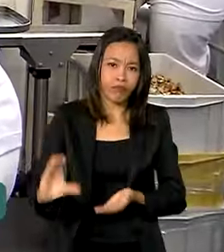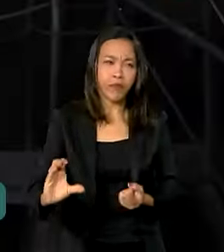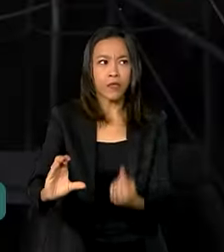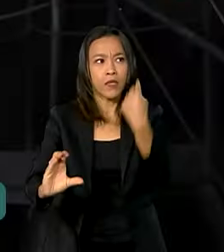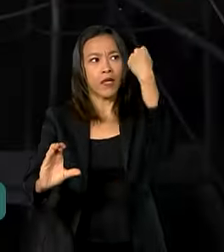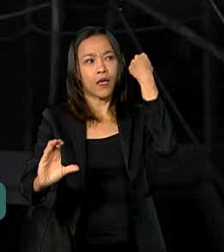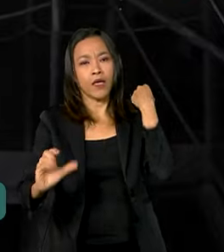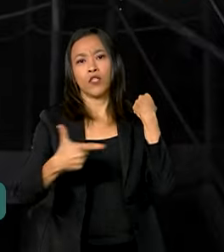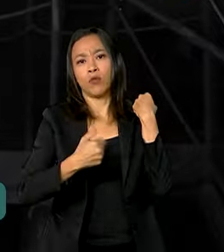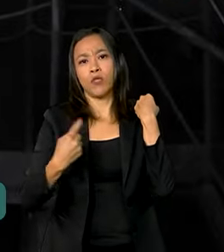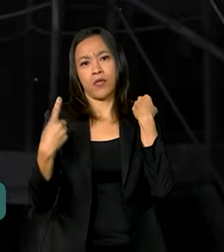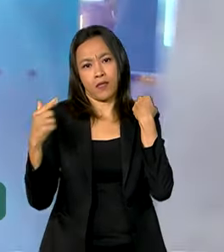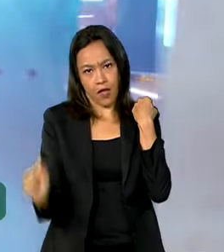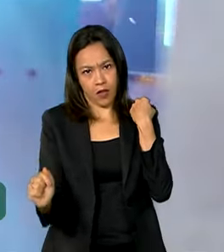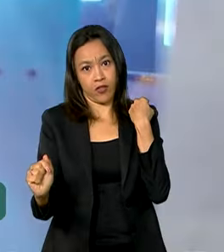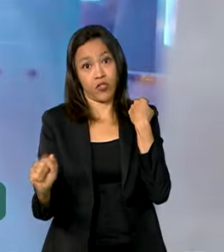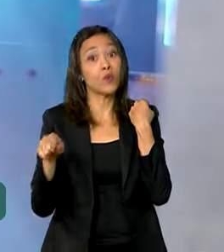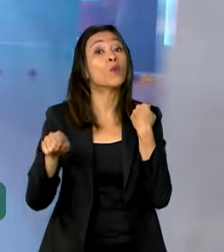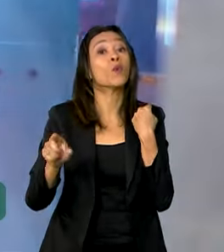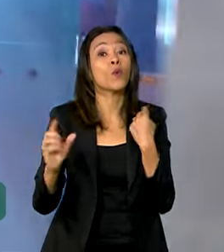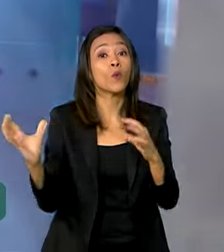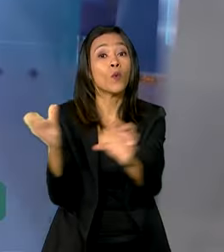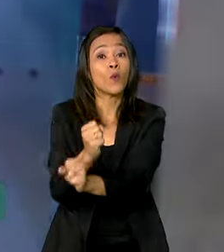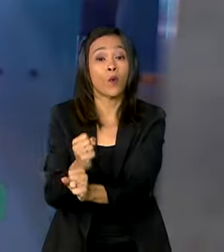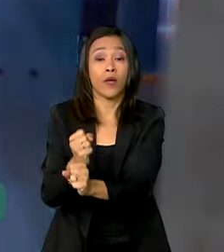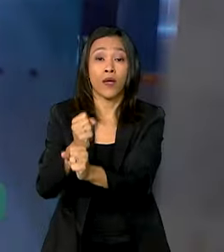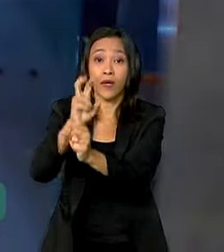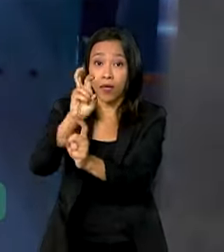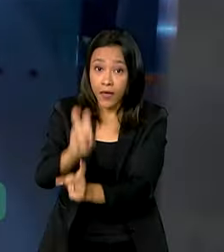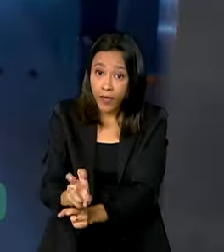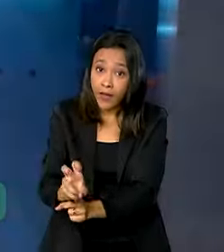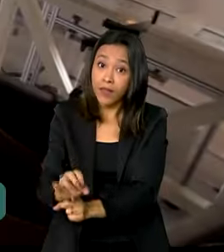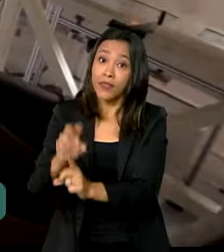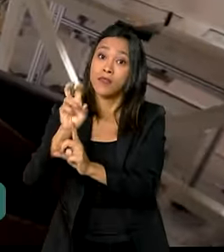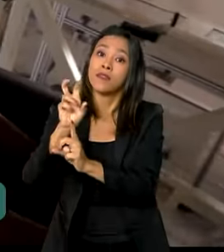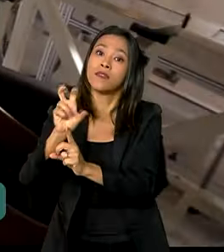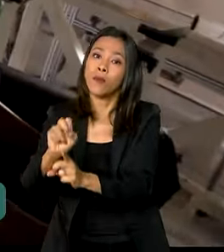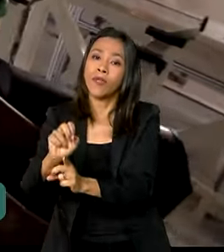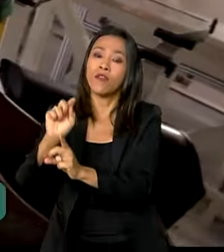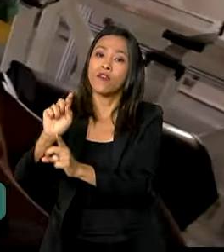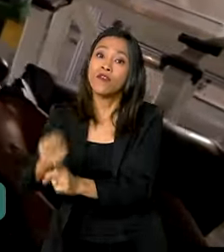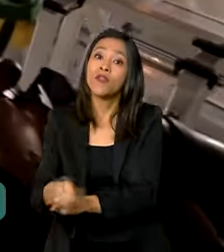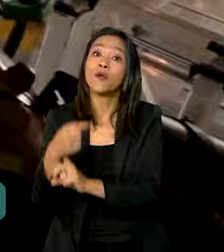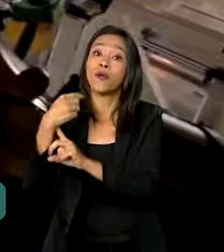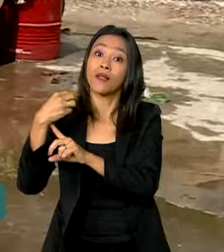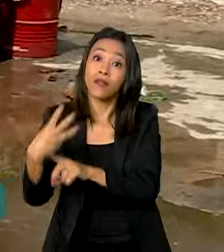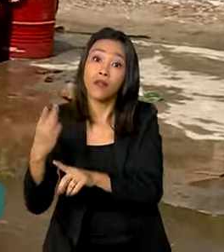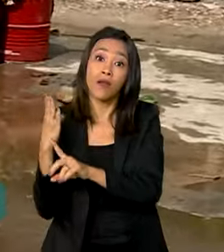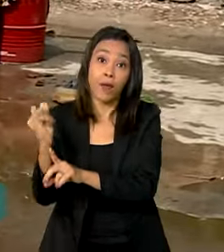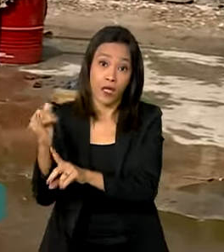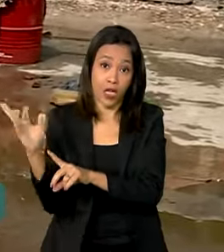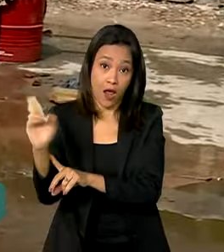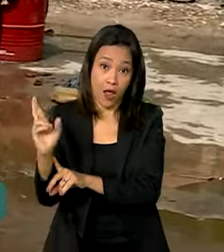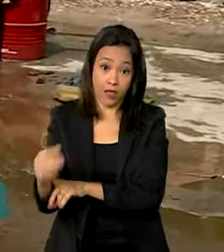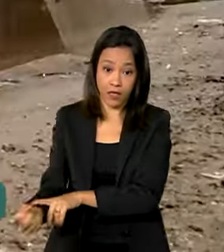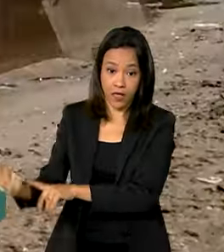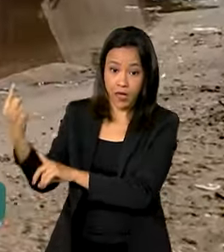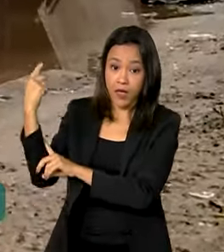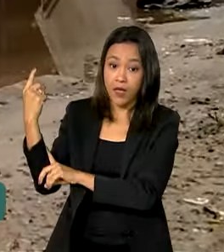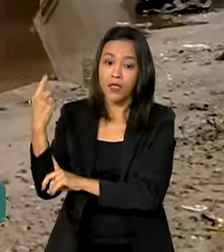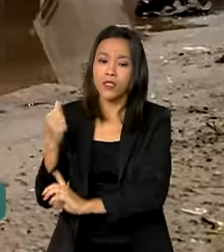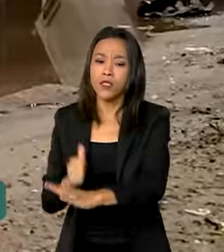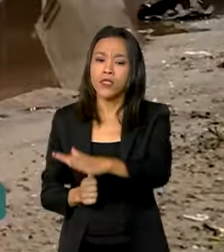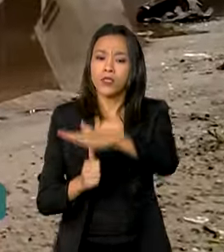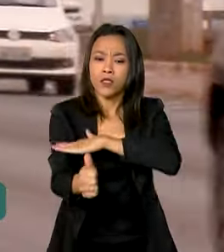2017, com 550,3 bilhões de reais. Investimento na